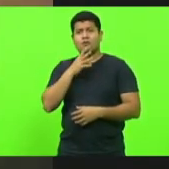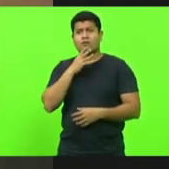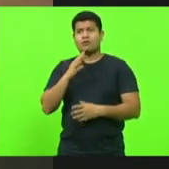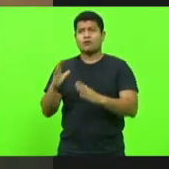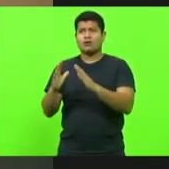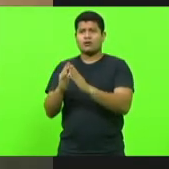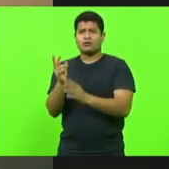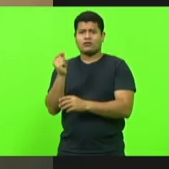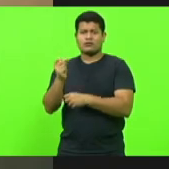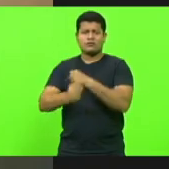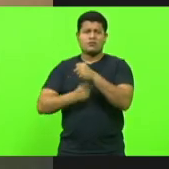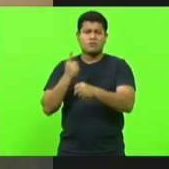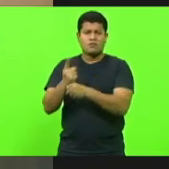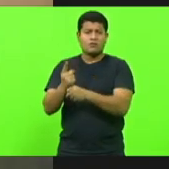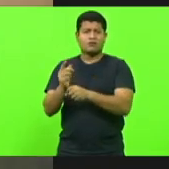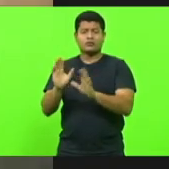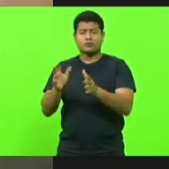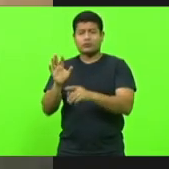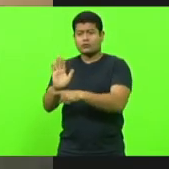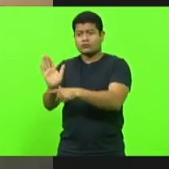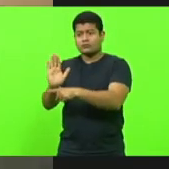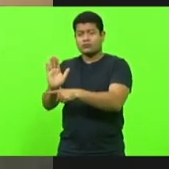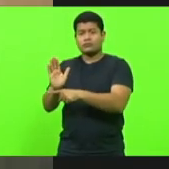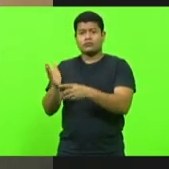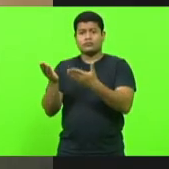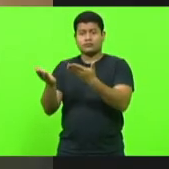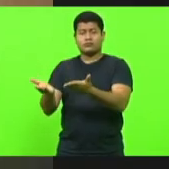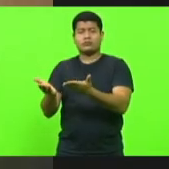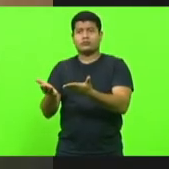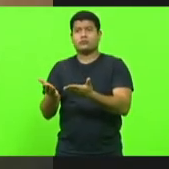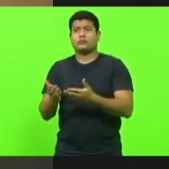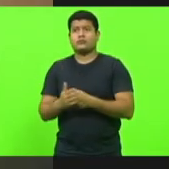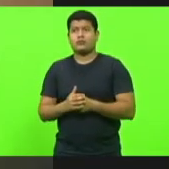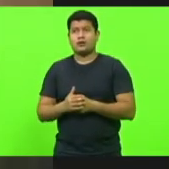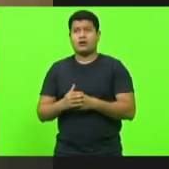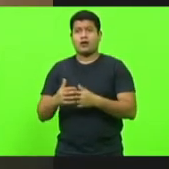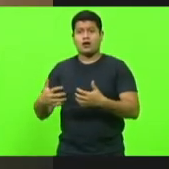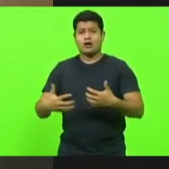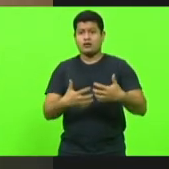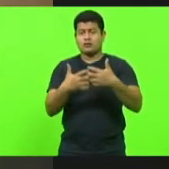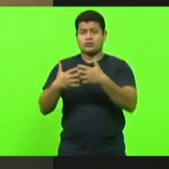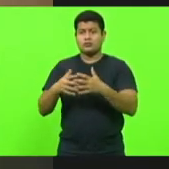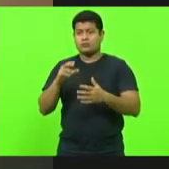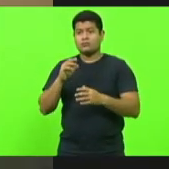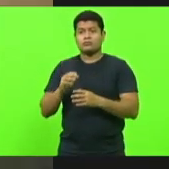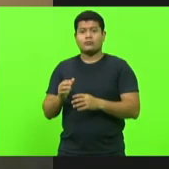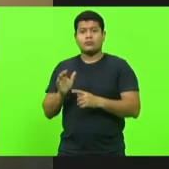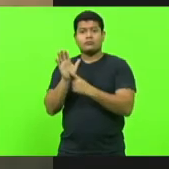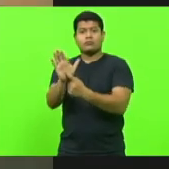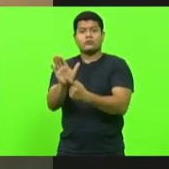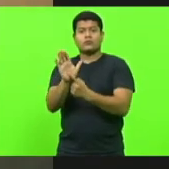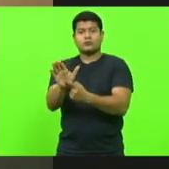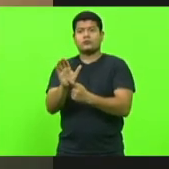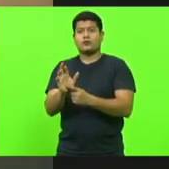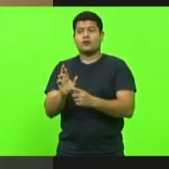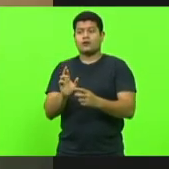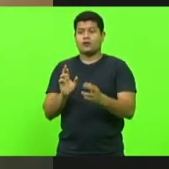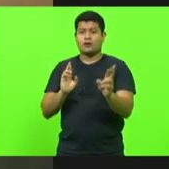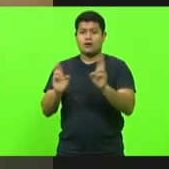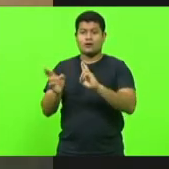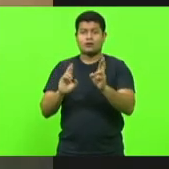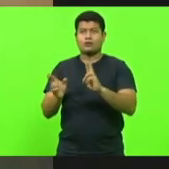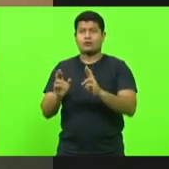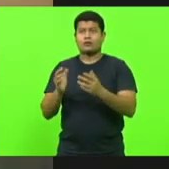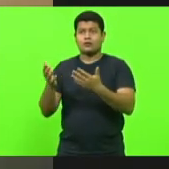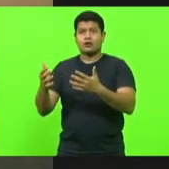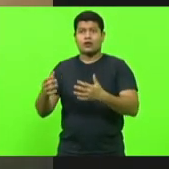ele há mais de um ano vídeos dele do Brasil inteiro ele no trecho mostrando as rodovias falando dos problemas ele não é dono